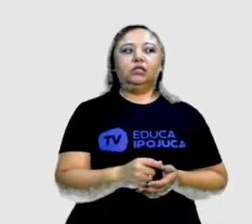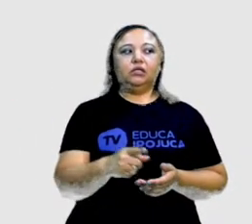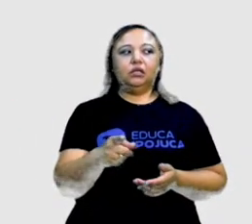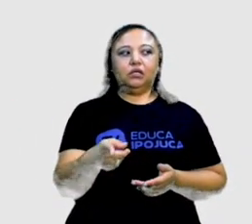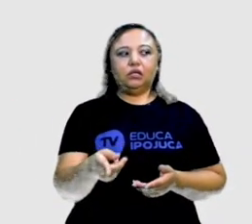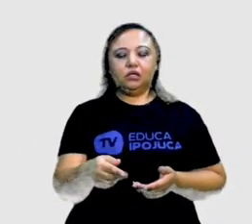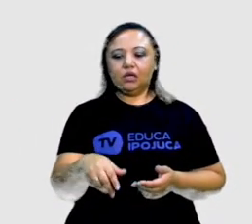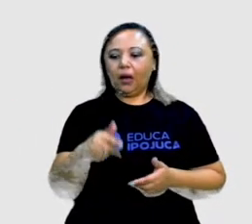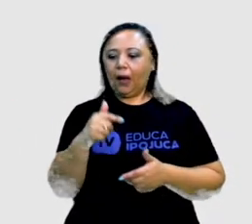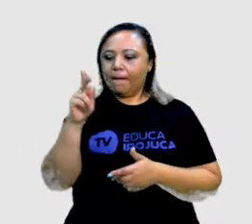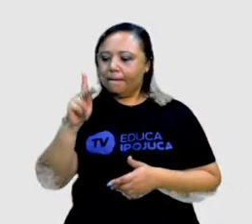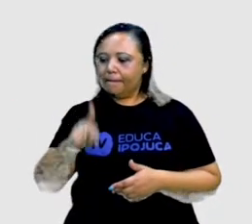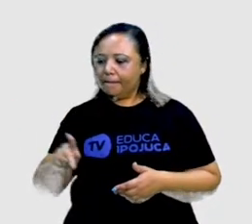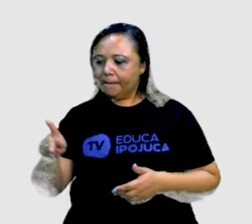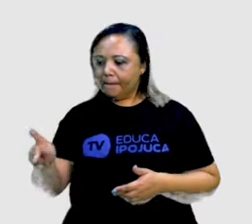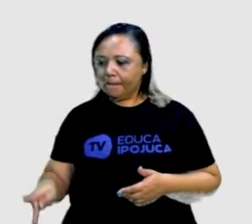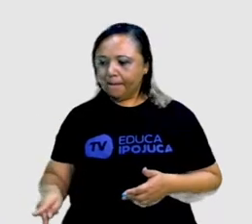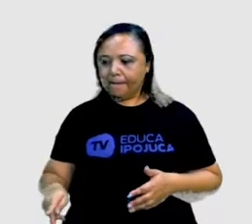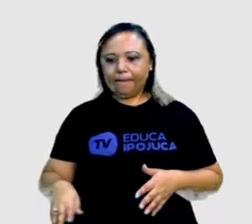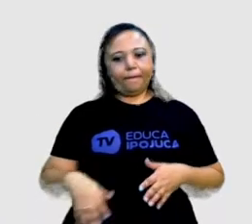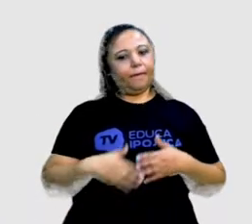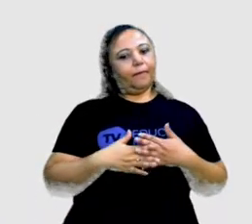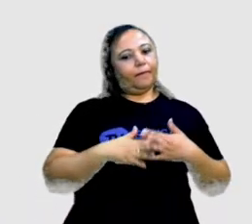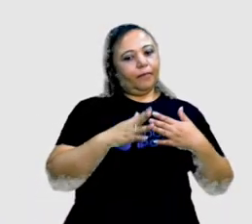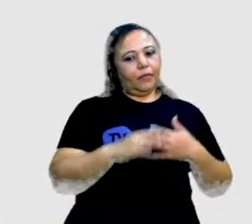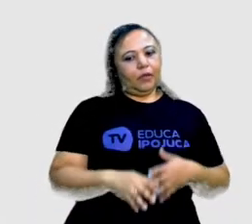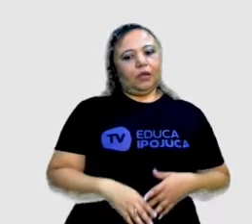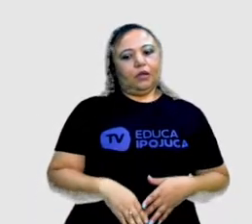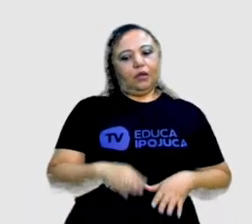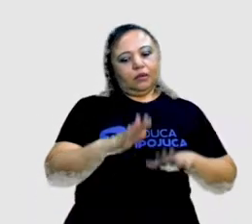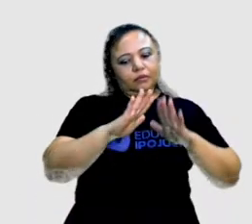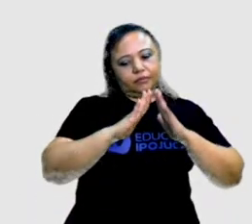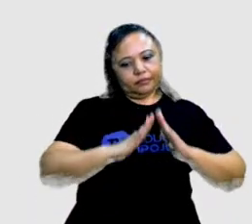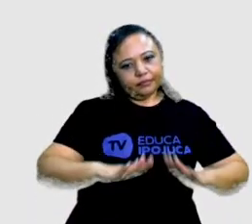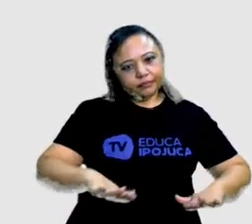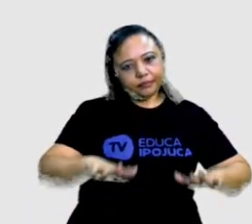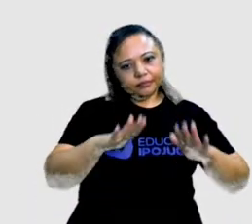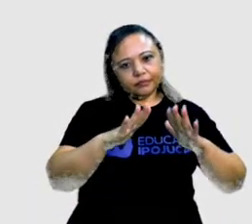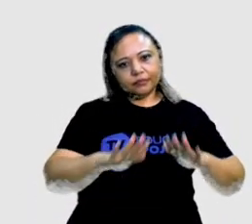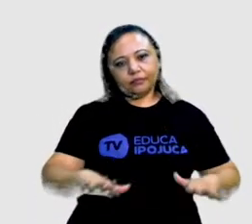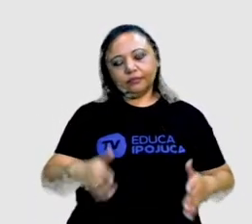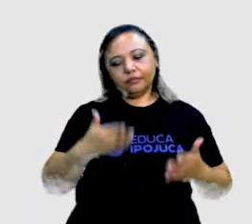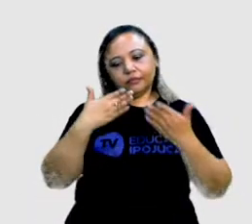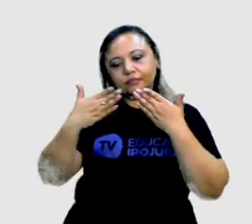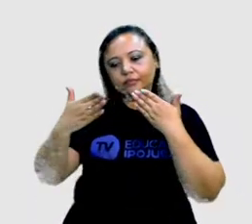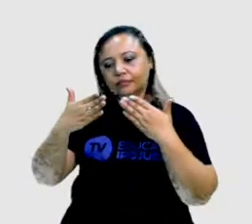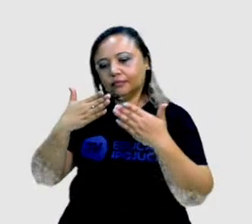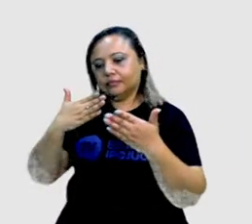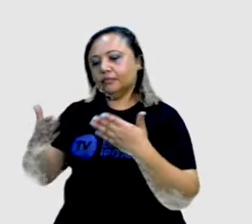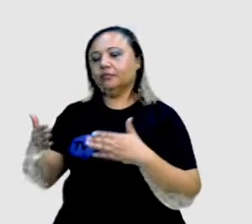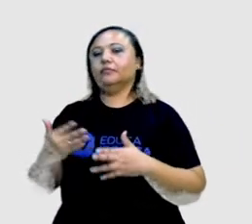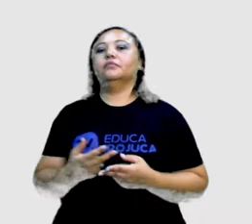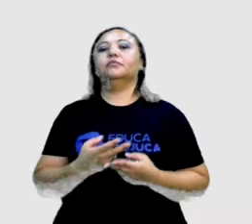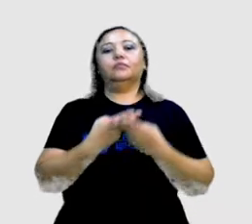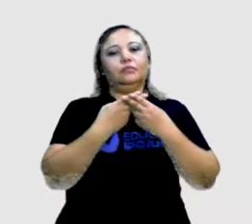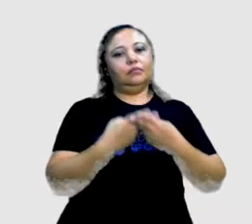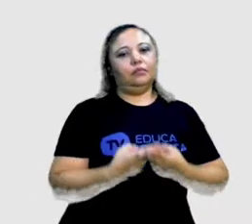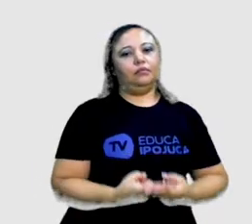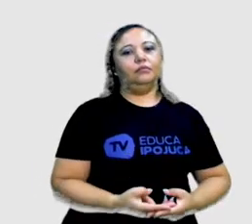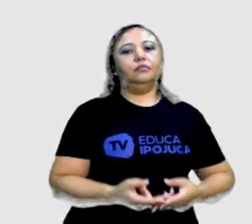A professora tenta acalmá-los para que possam conversar com tranquilidade e resolver o impasse.